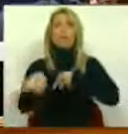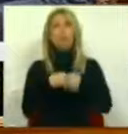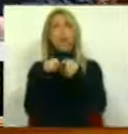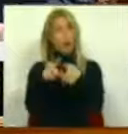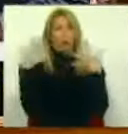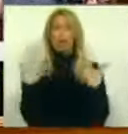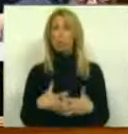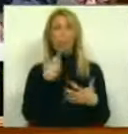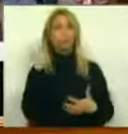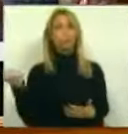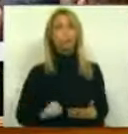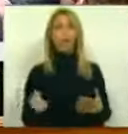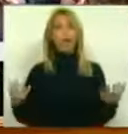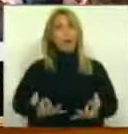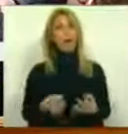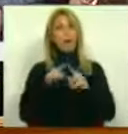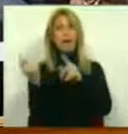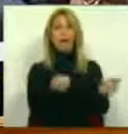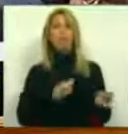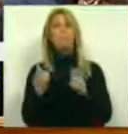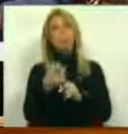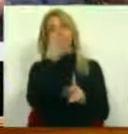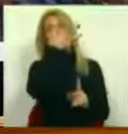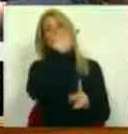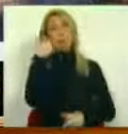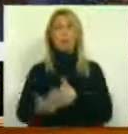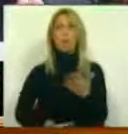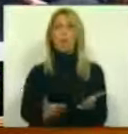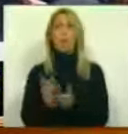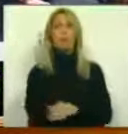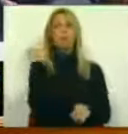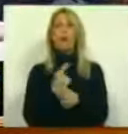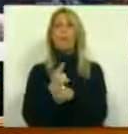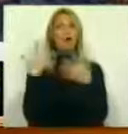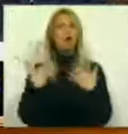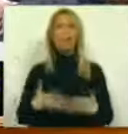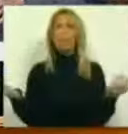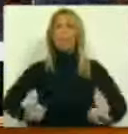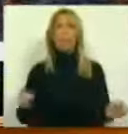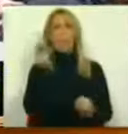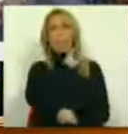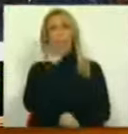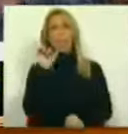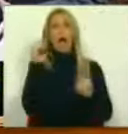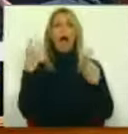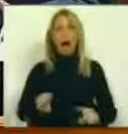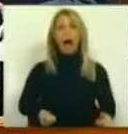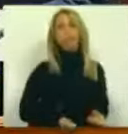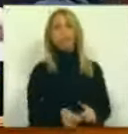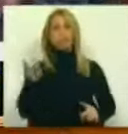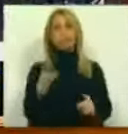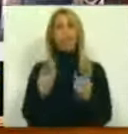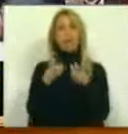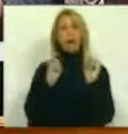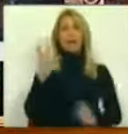ter dúvidas. E, de facto, neste debate, infelizmente, continuou a não haver dúvidas. Há cinco bancadas neste